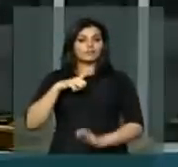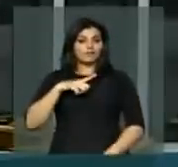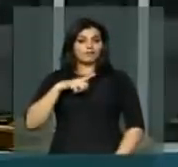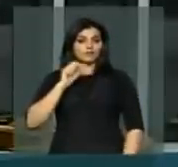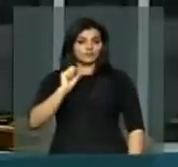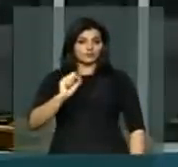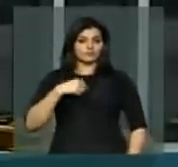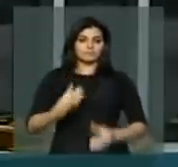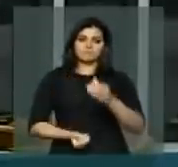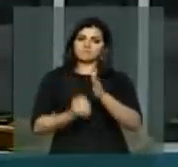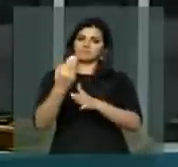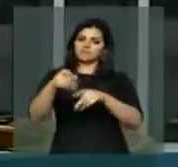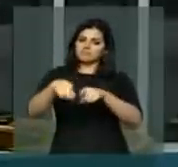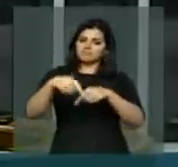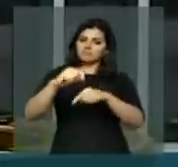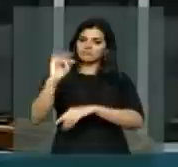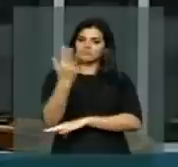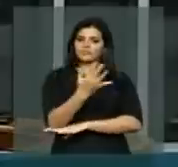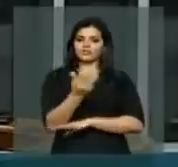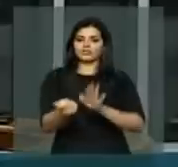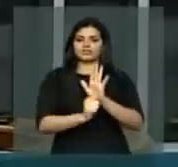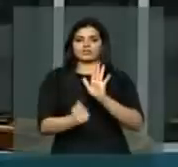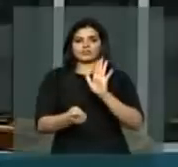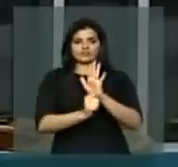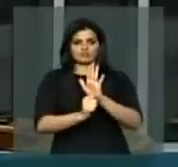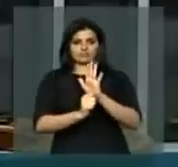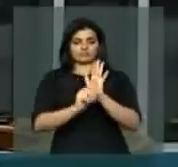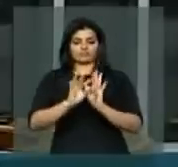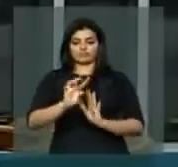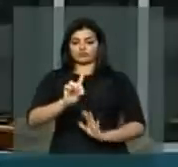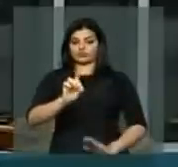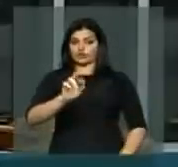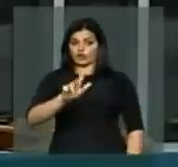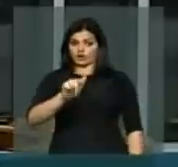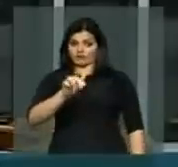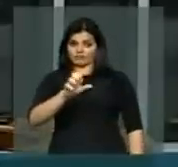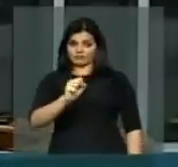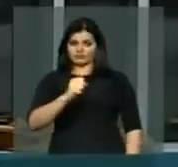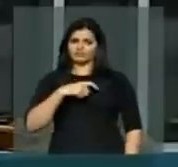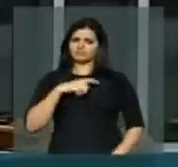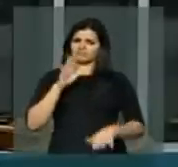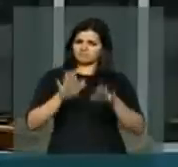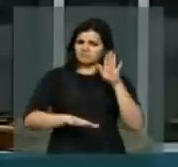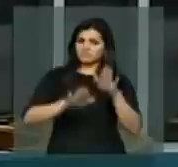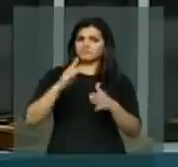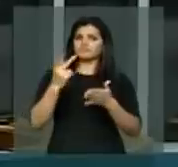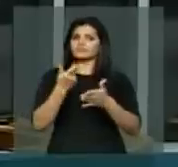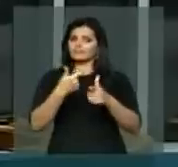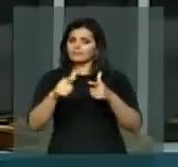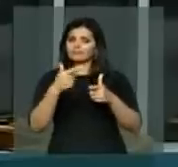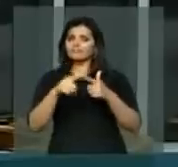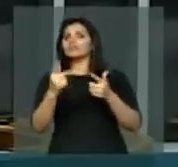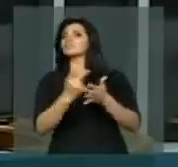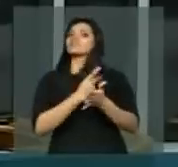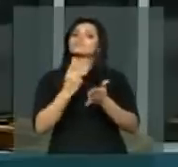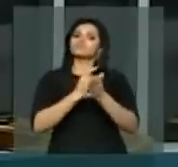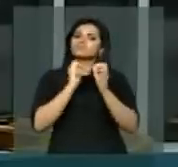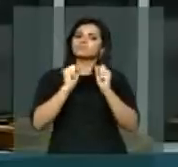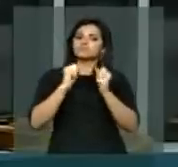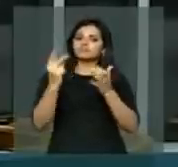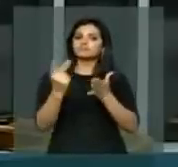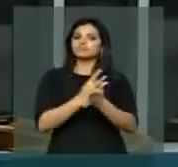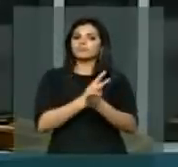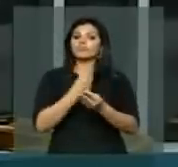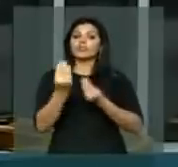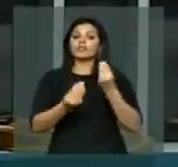produtores de drogas. Muitos equívocos podem ocorrer com a